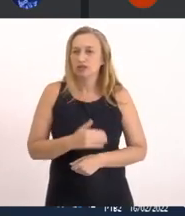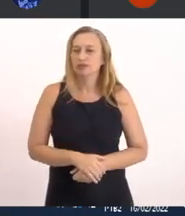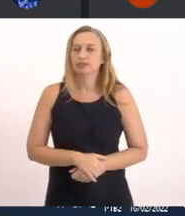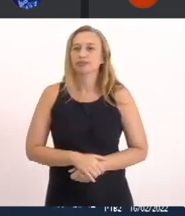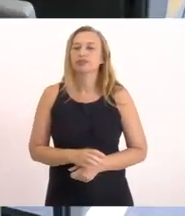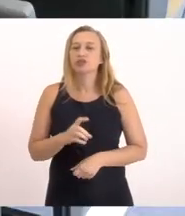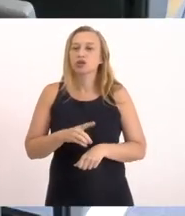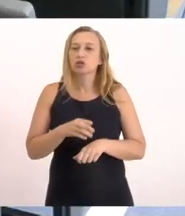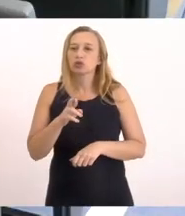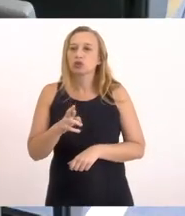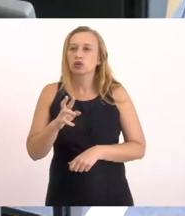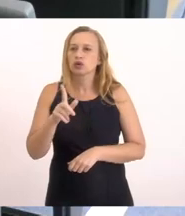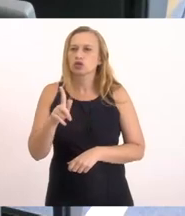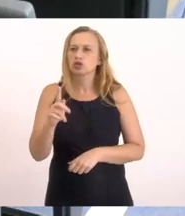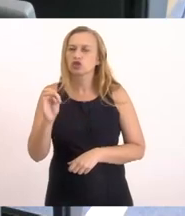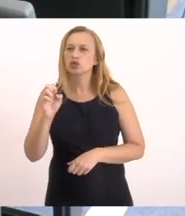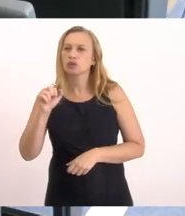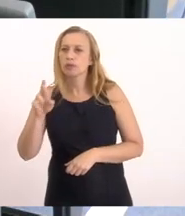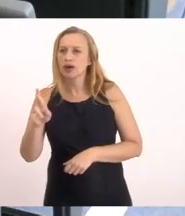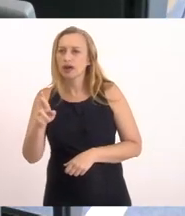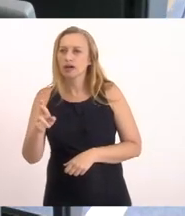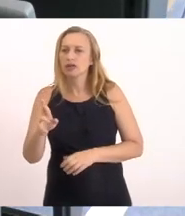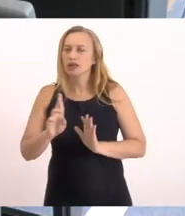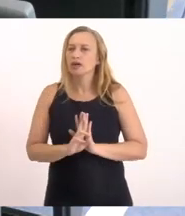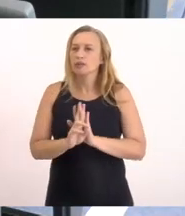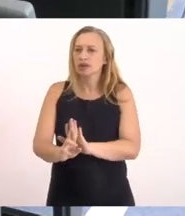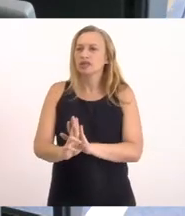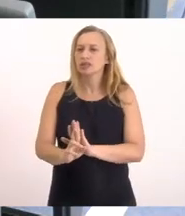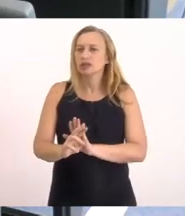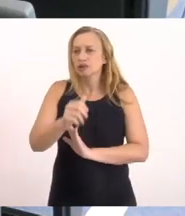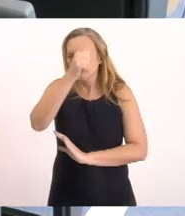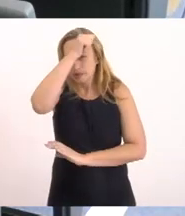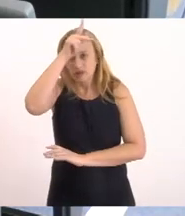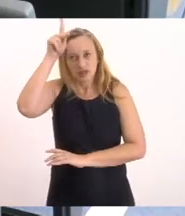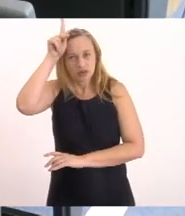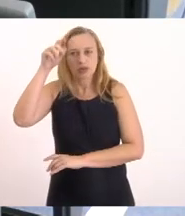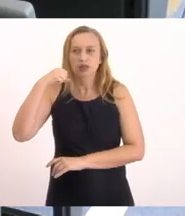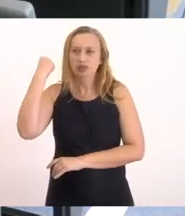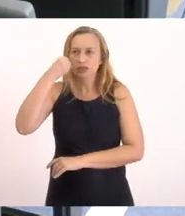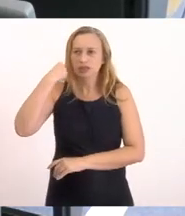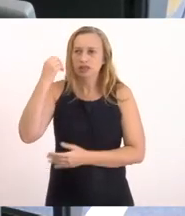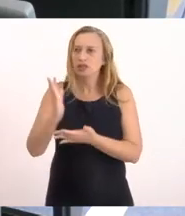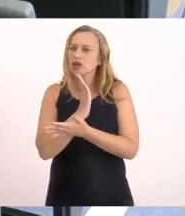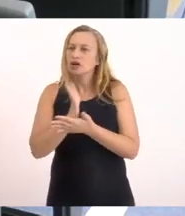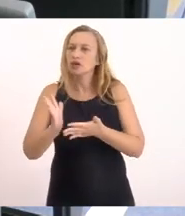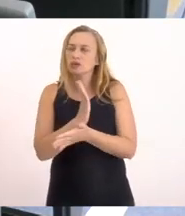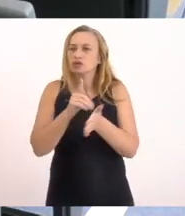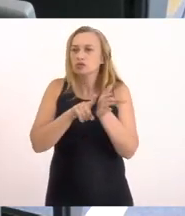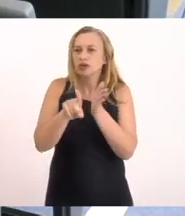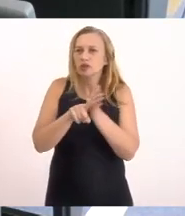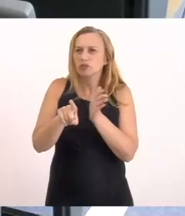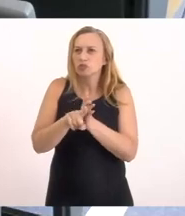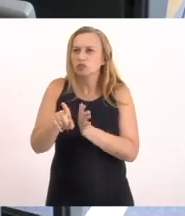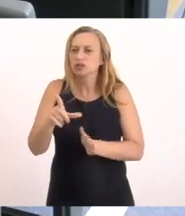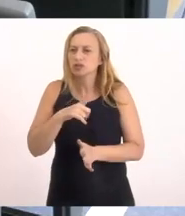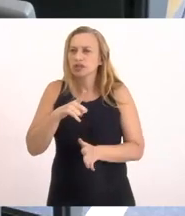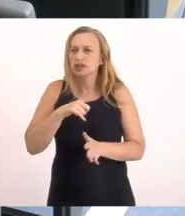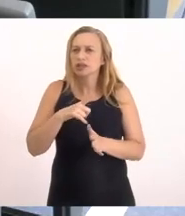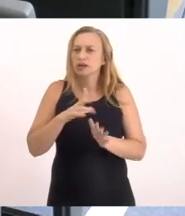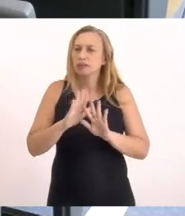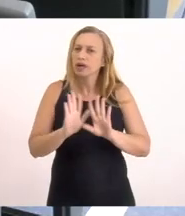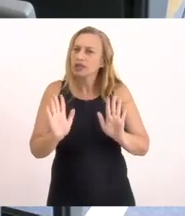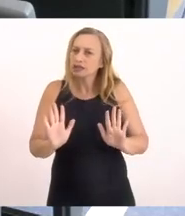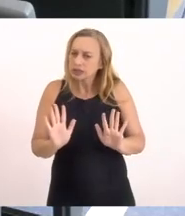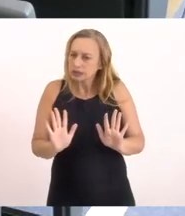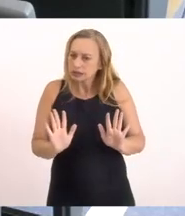Gilmar Muito obrigado O senhor representando A prefeitura de saquarema Eu tinha algumas perguntas Questionamentos Até para A gente não se alongar tanto Mas